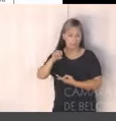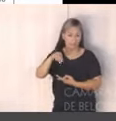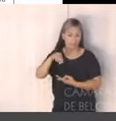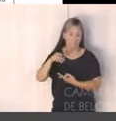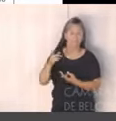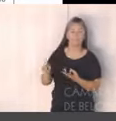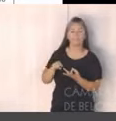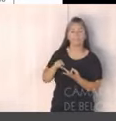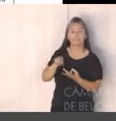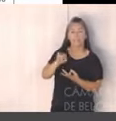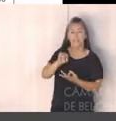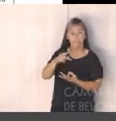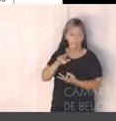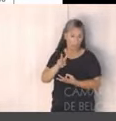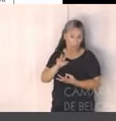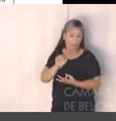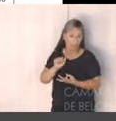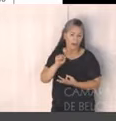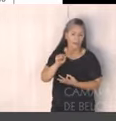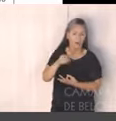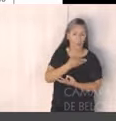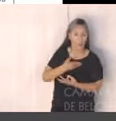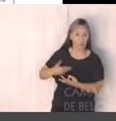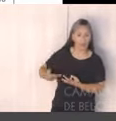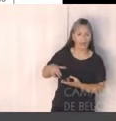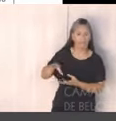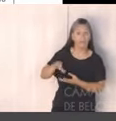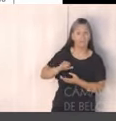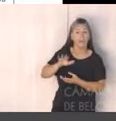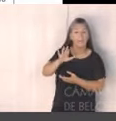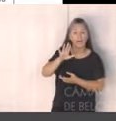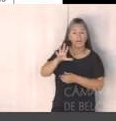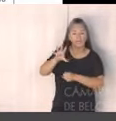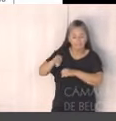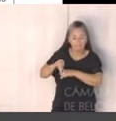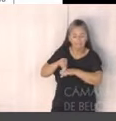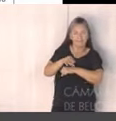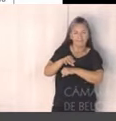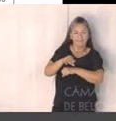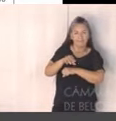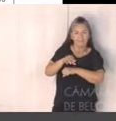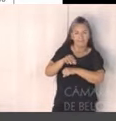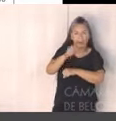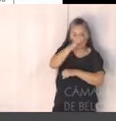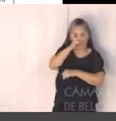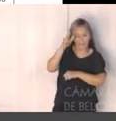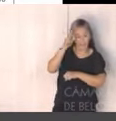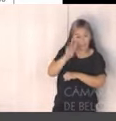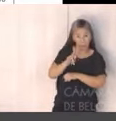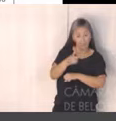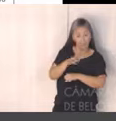por exemplo, IPVA também, que é arrecadada pelo Estado, mas que uma parte vem para Belo Horizonte, bem como as